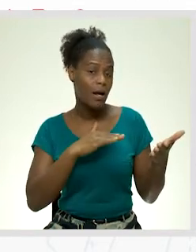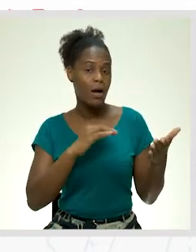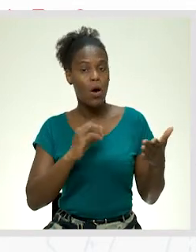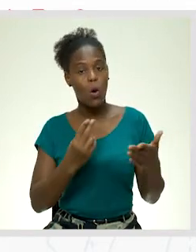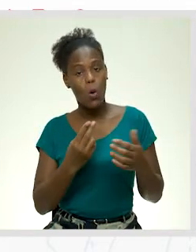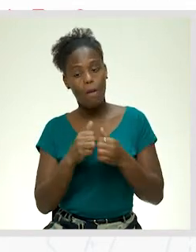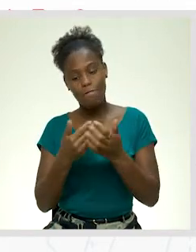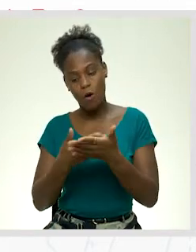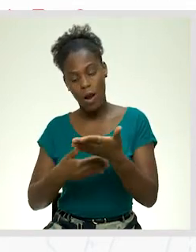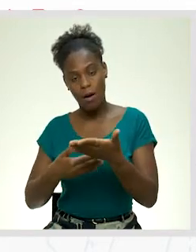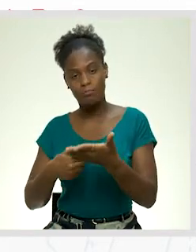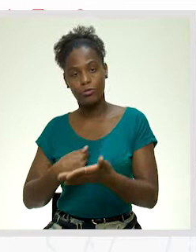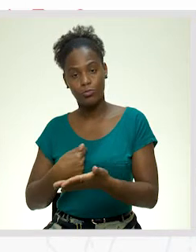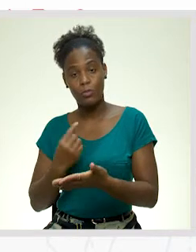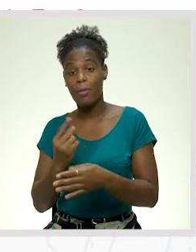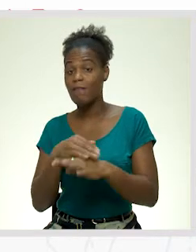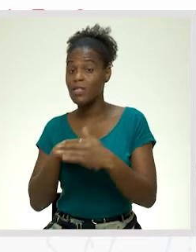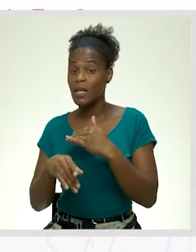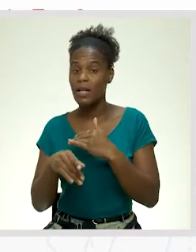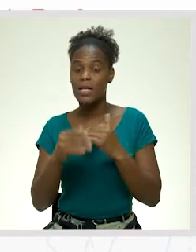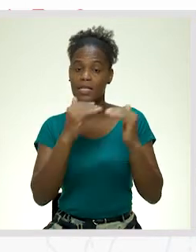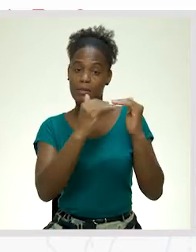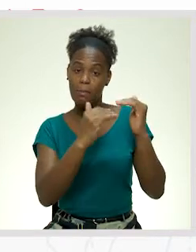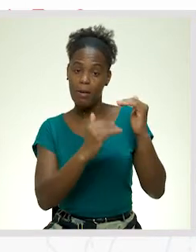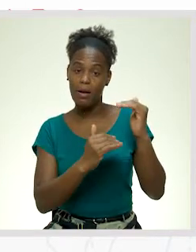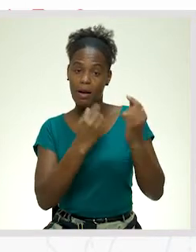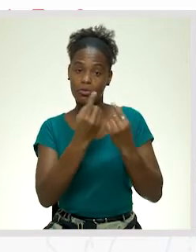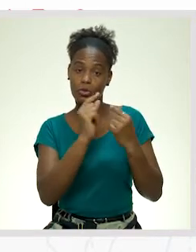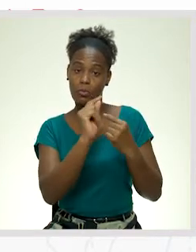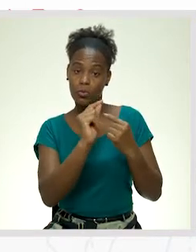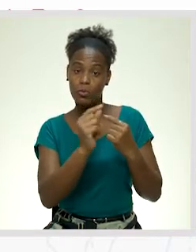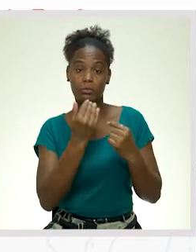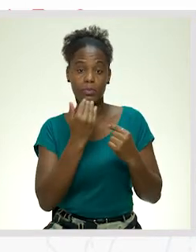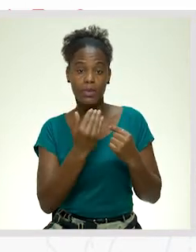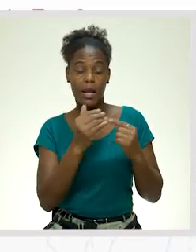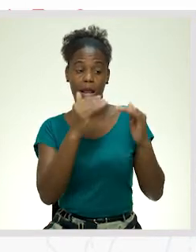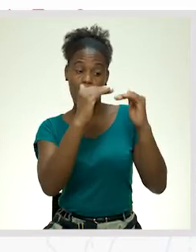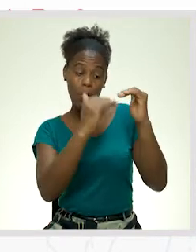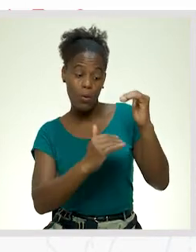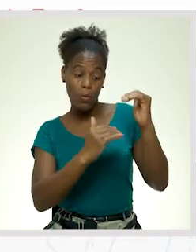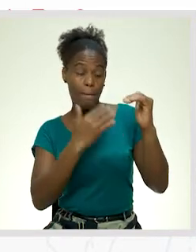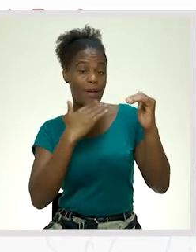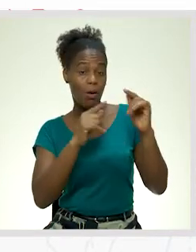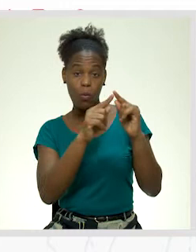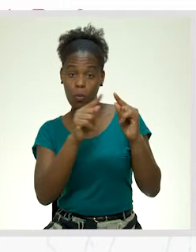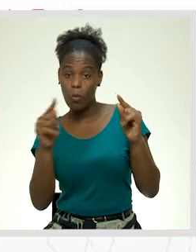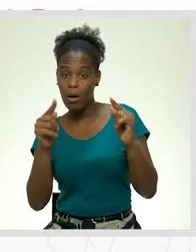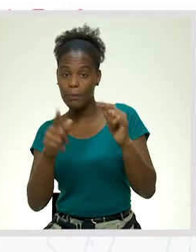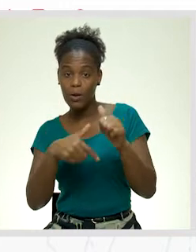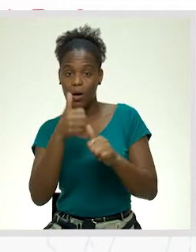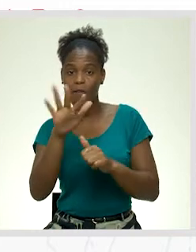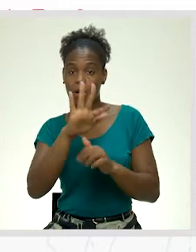folha própria para o efeito. Separar os diferentes pontos do requerimento por uma linha em branco. Adequar as formas de